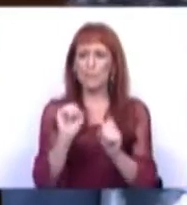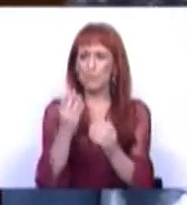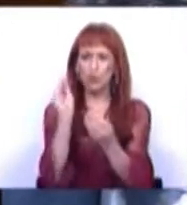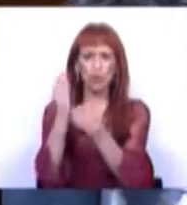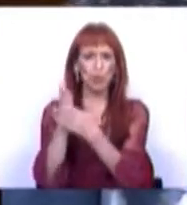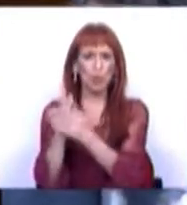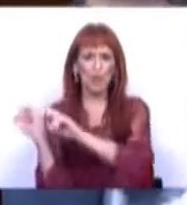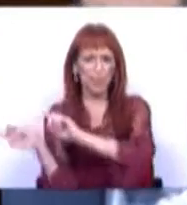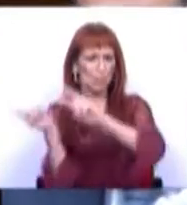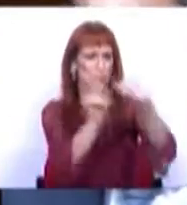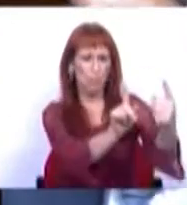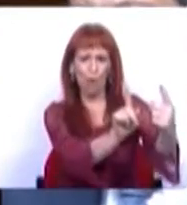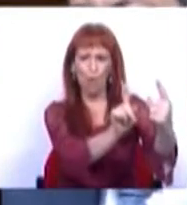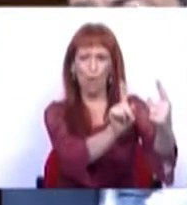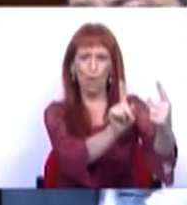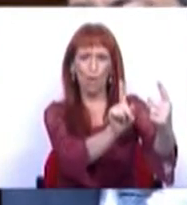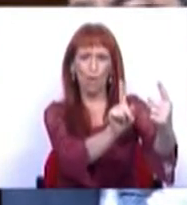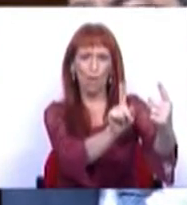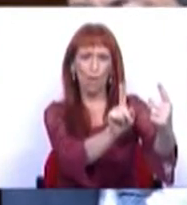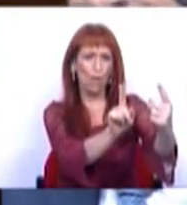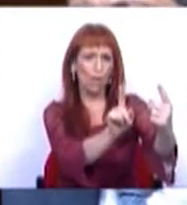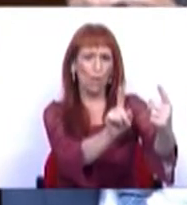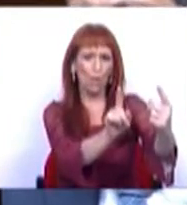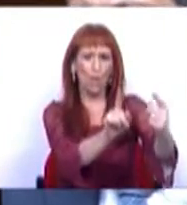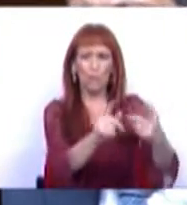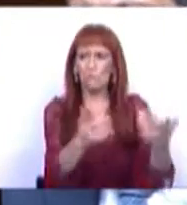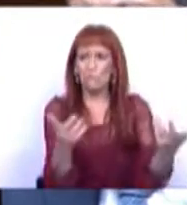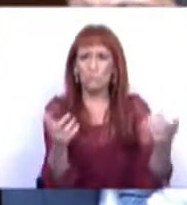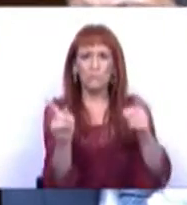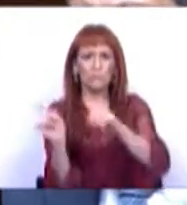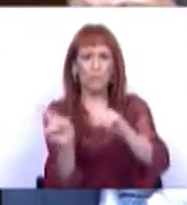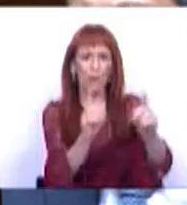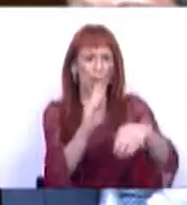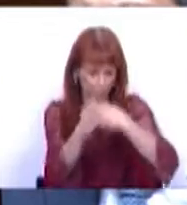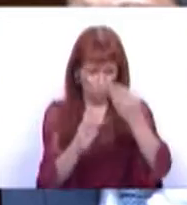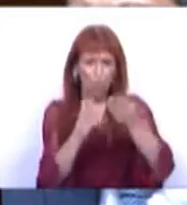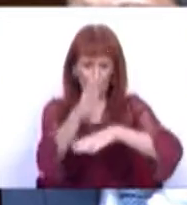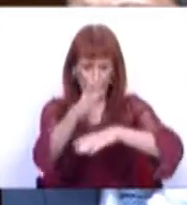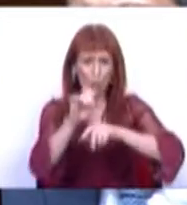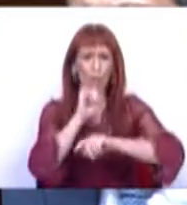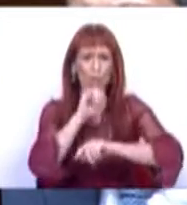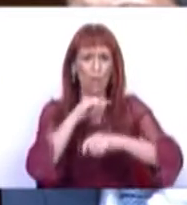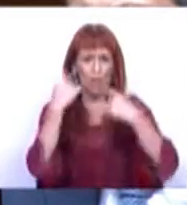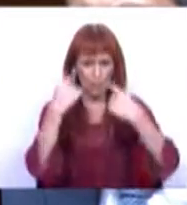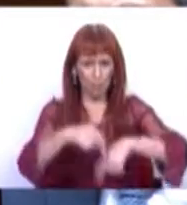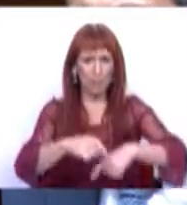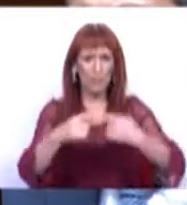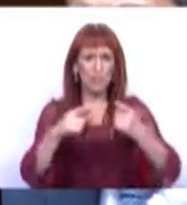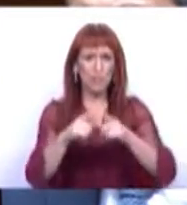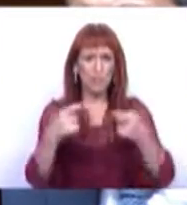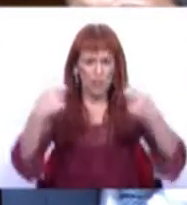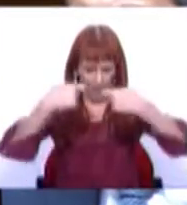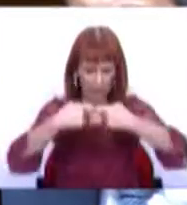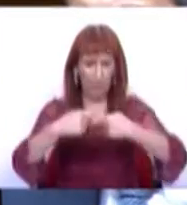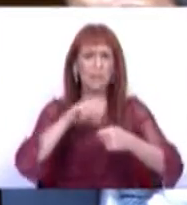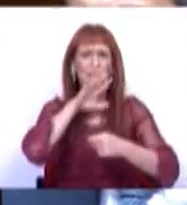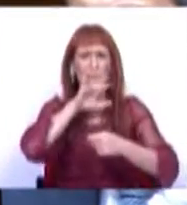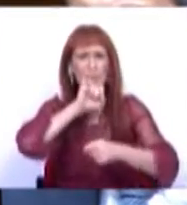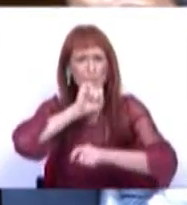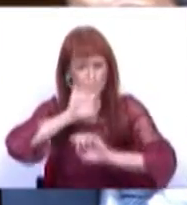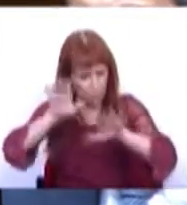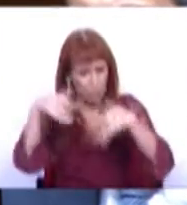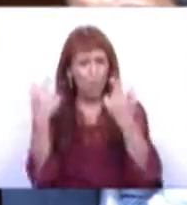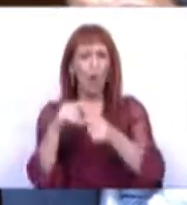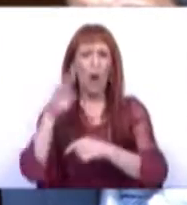estudante deslocado possa continuar a ter ligação à sua família,